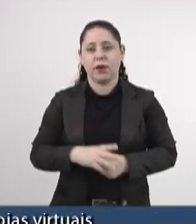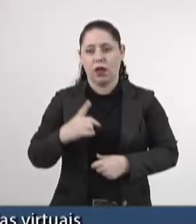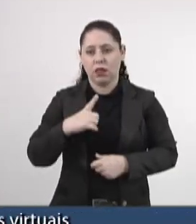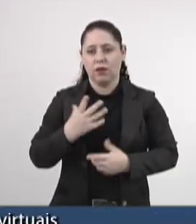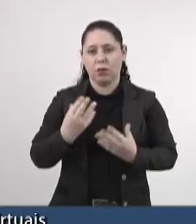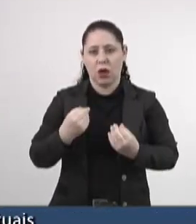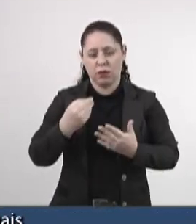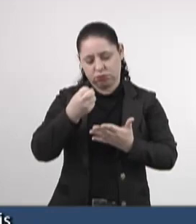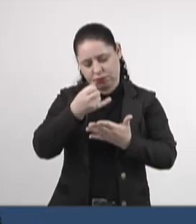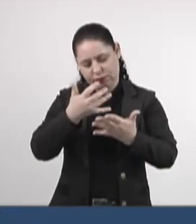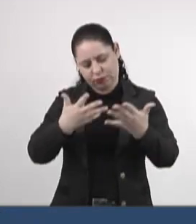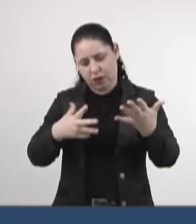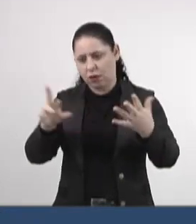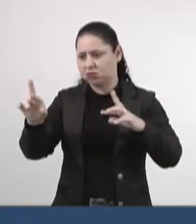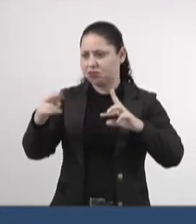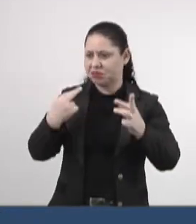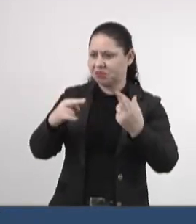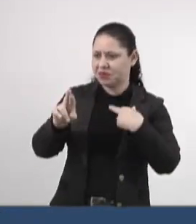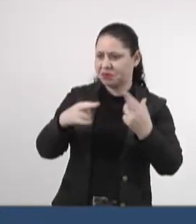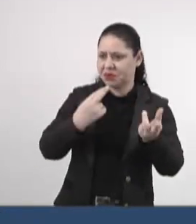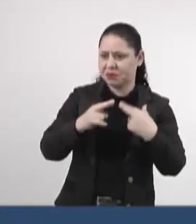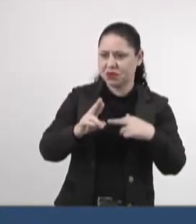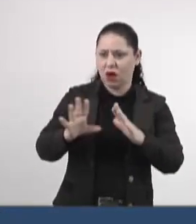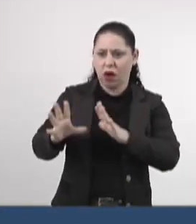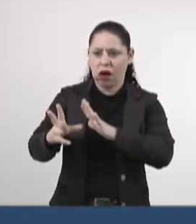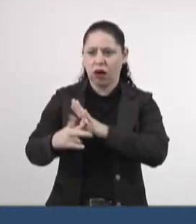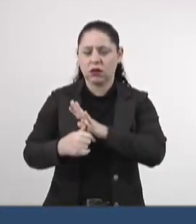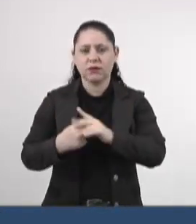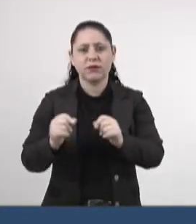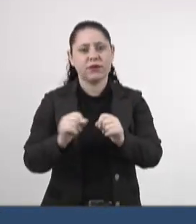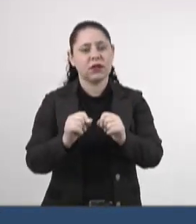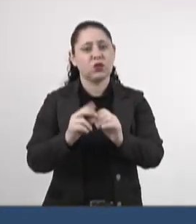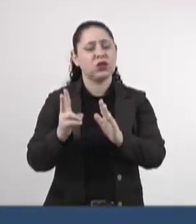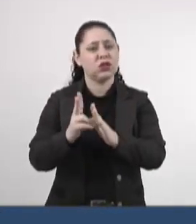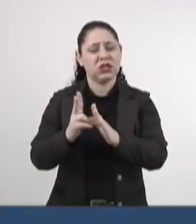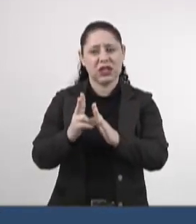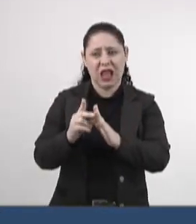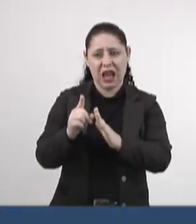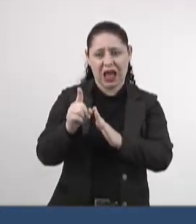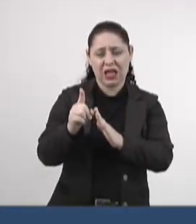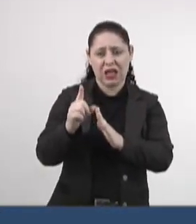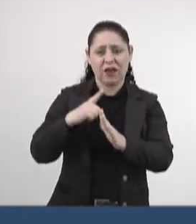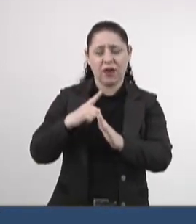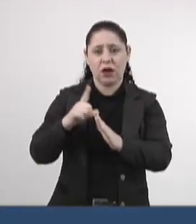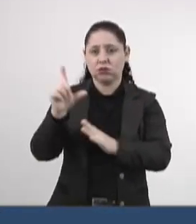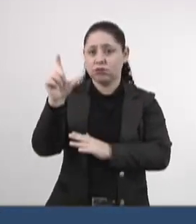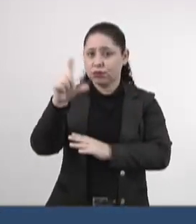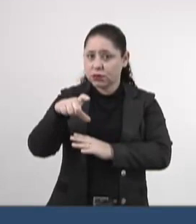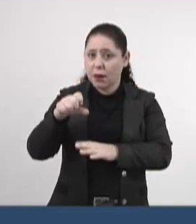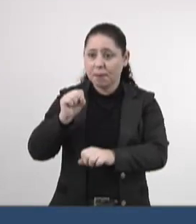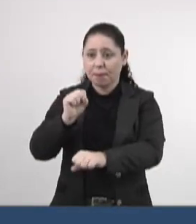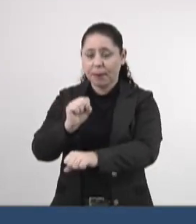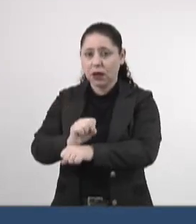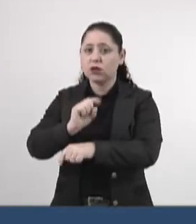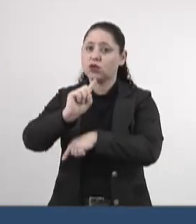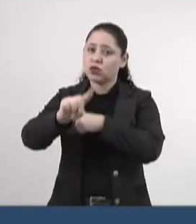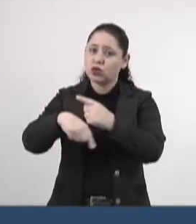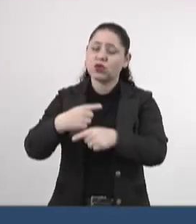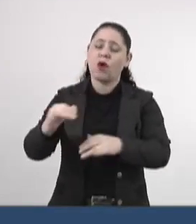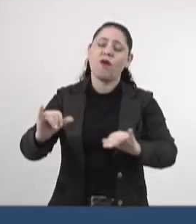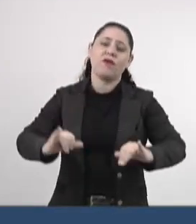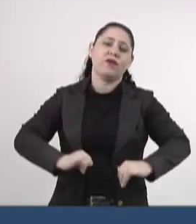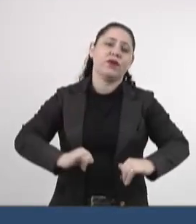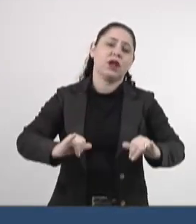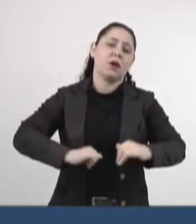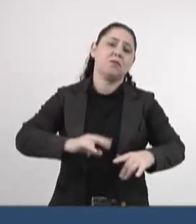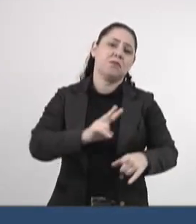recebidas várias queixas de golpes sofridos por indígenas e idosos, que têm seu cartão retido e sofrem golpes